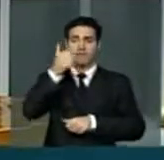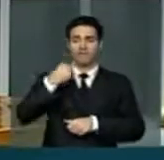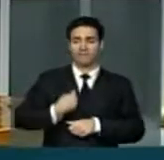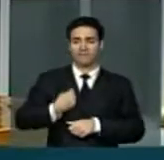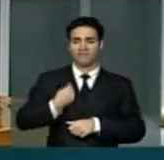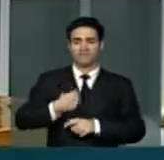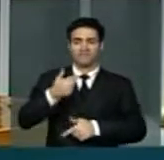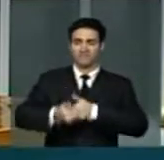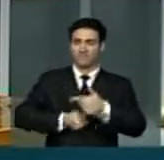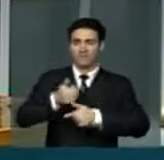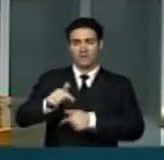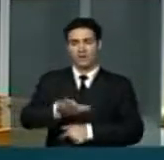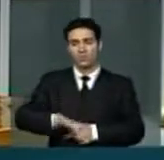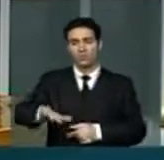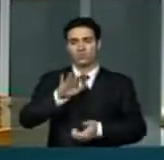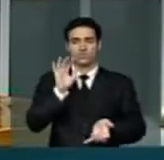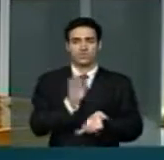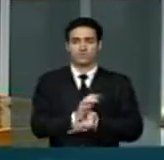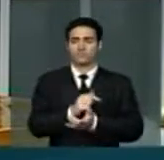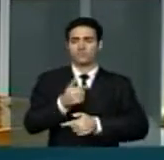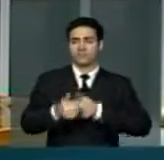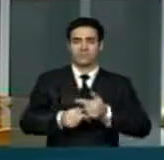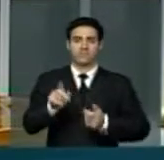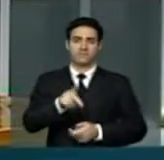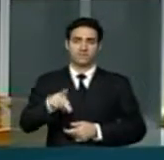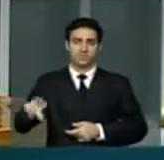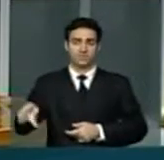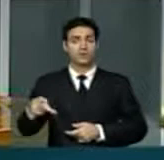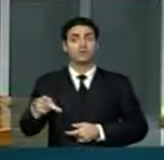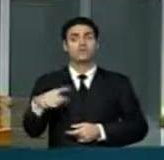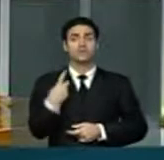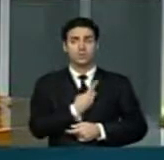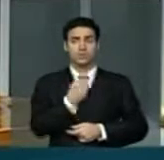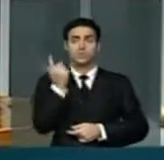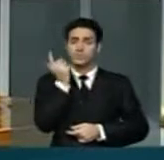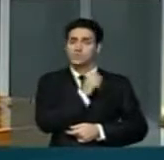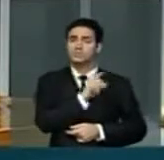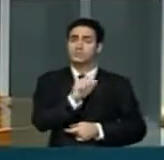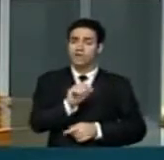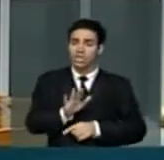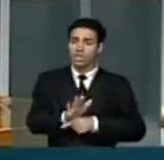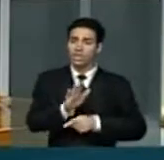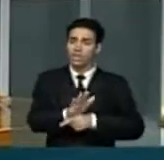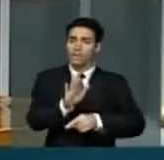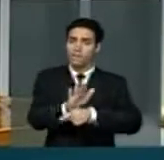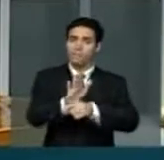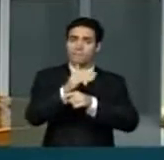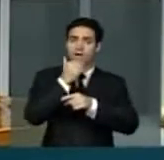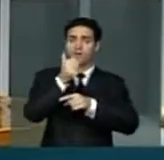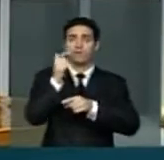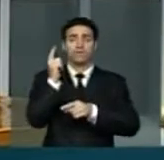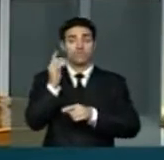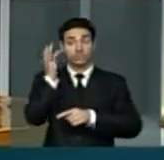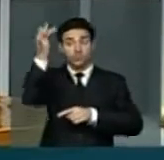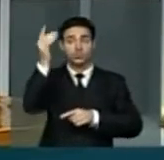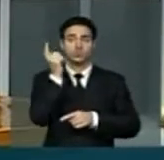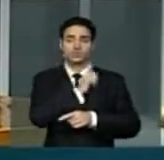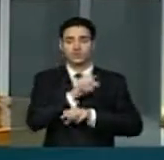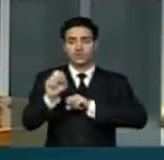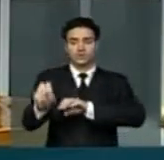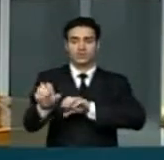desta classe, a fim de que possamos ter impactos cada vez mais positivos na qualidade de ensino.